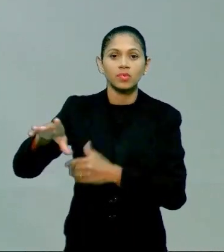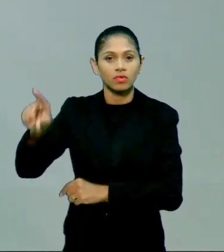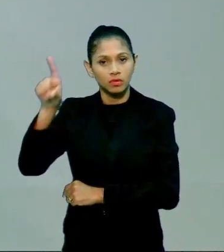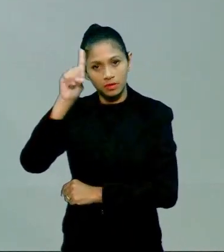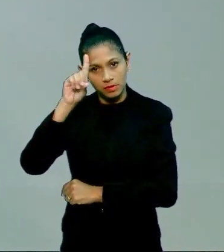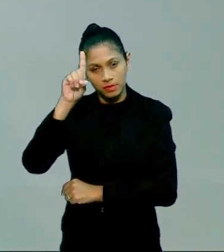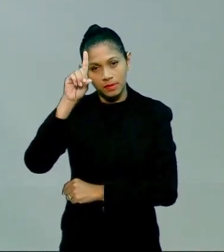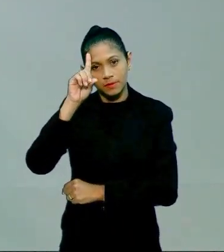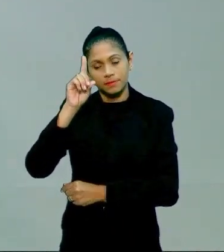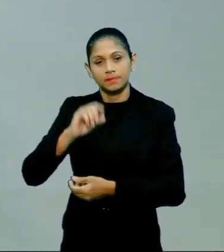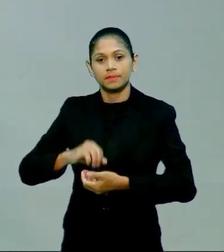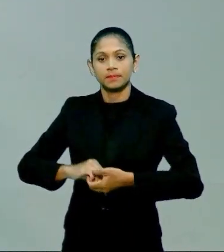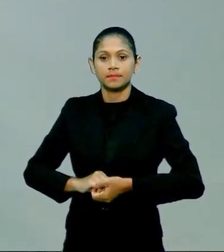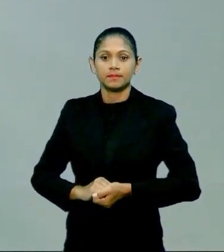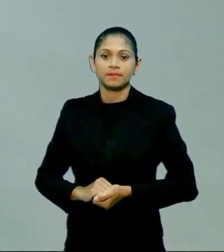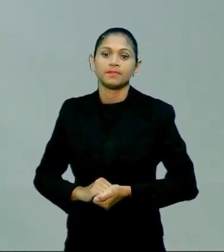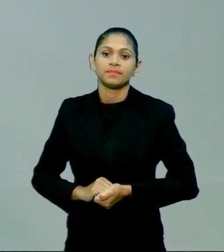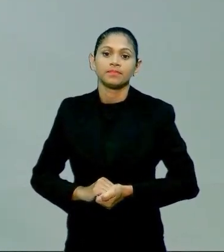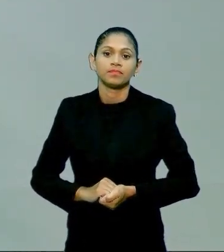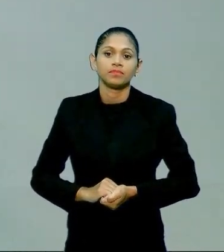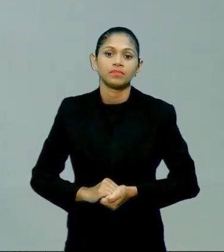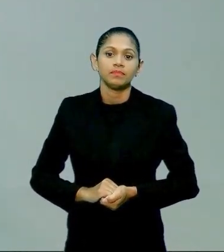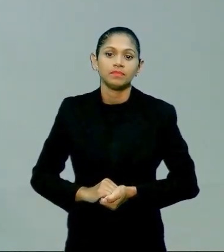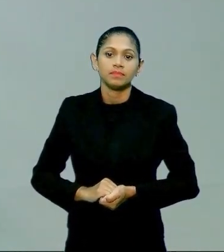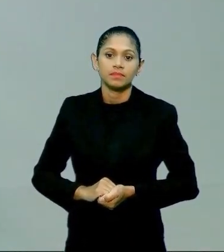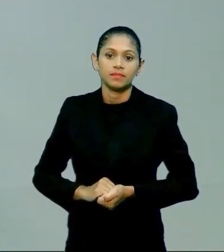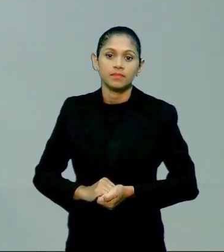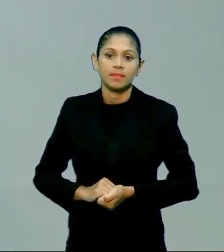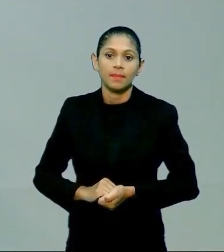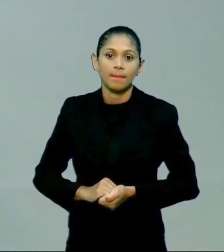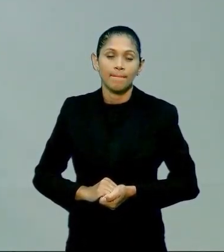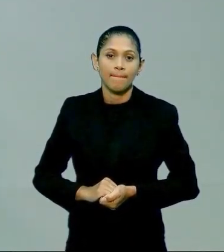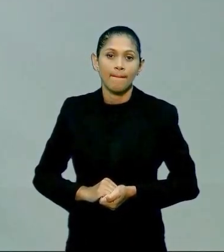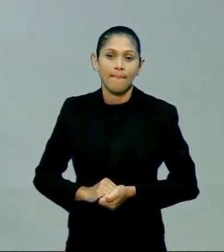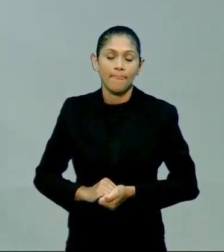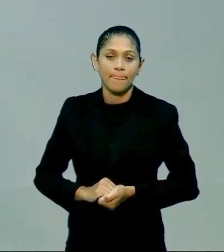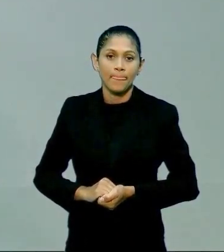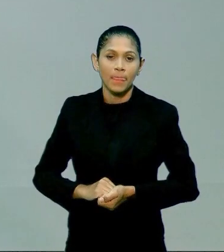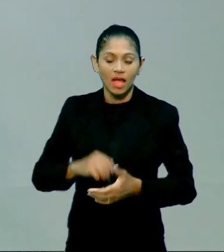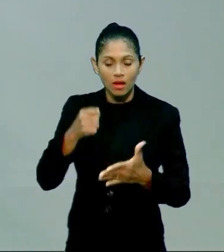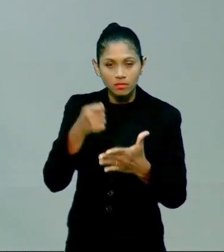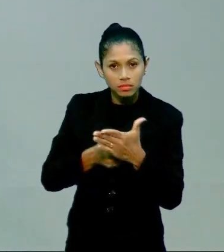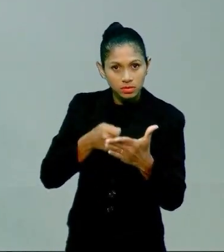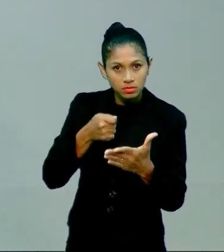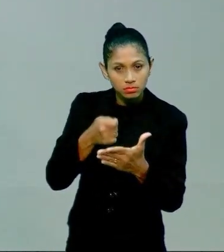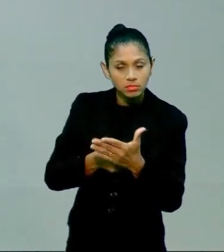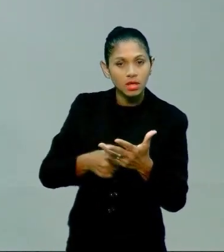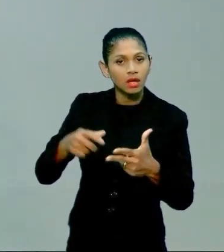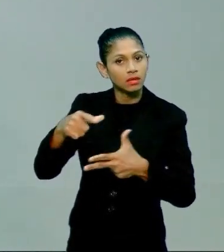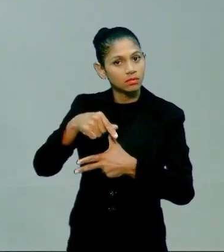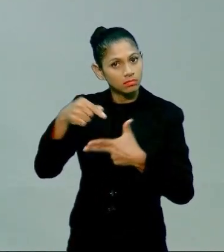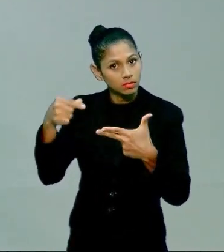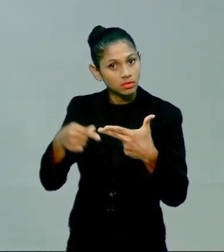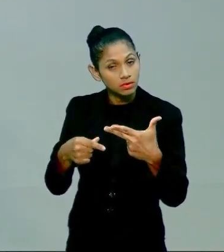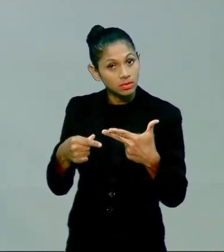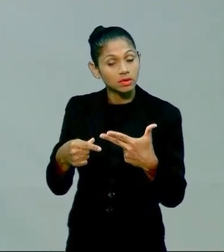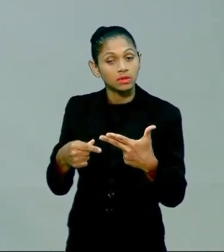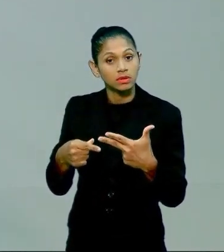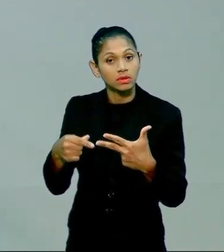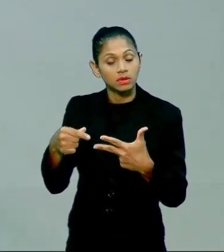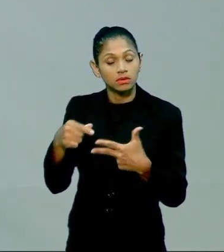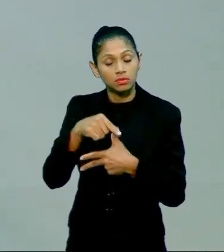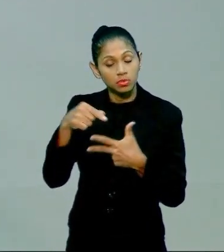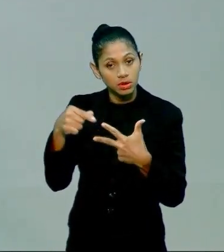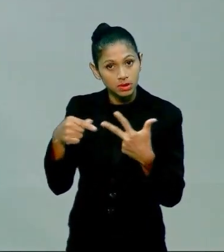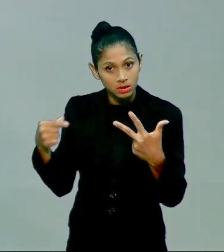esse é o tipo de abordagem esse é o tipo de questão que o Enem cobra ainda tem alguns conceitos muito mais importantes para